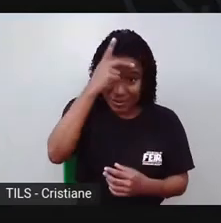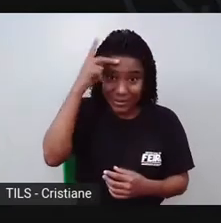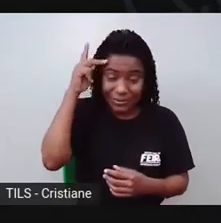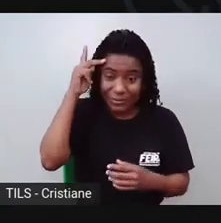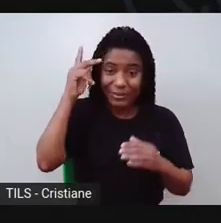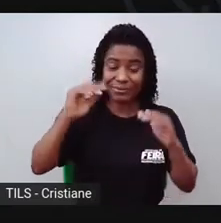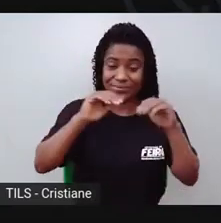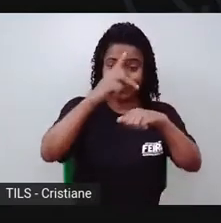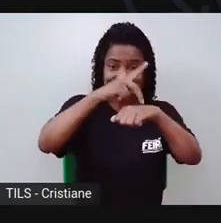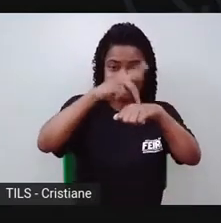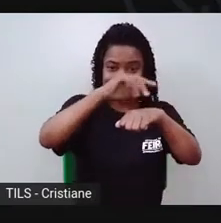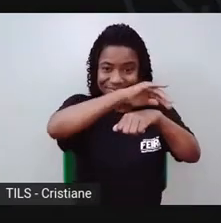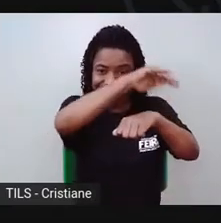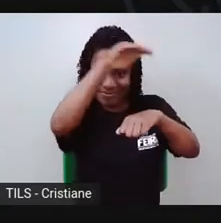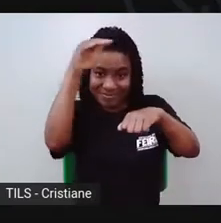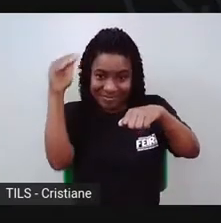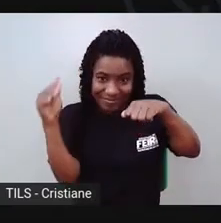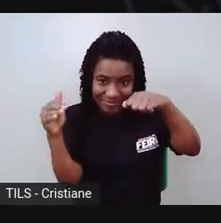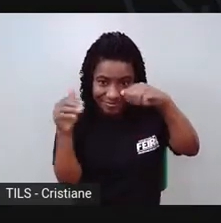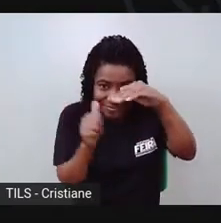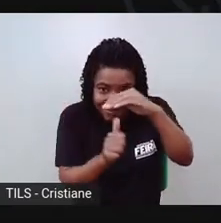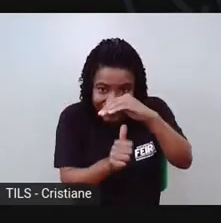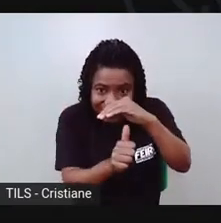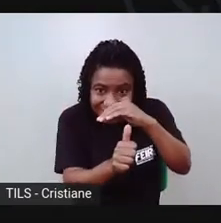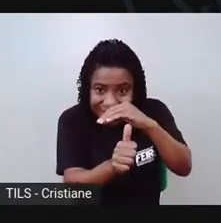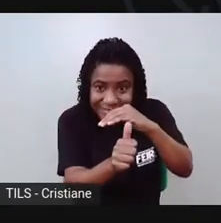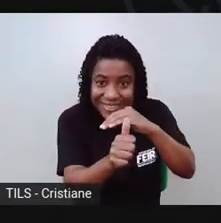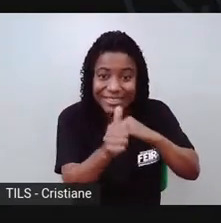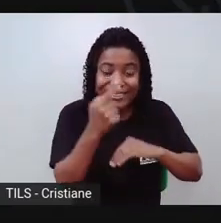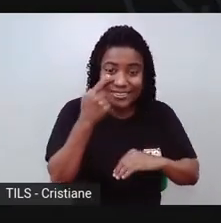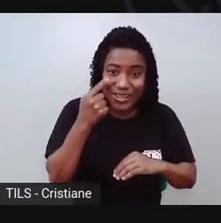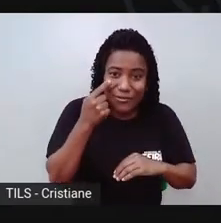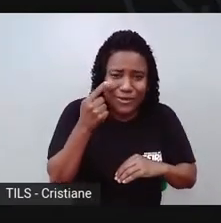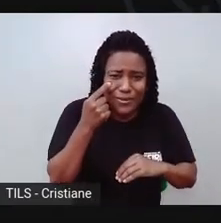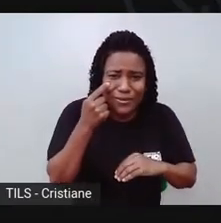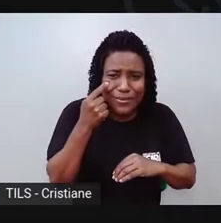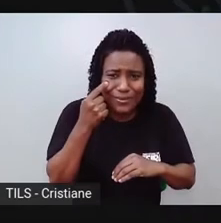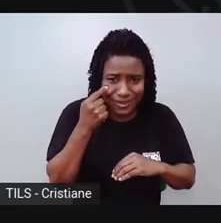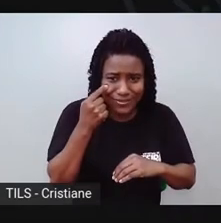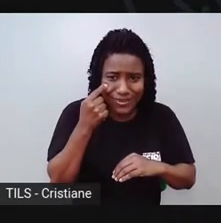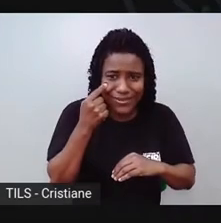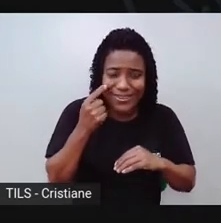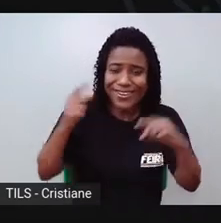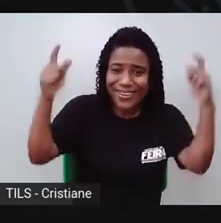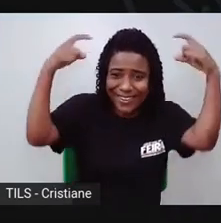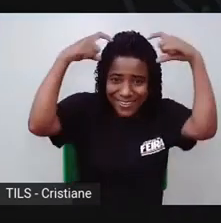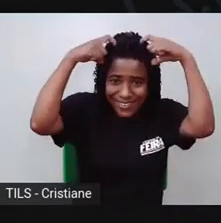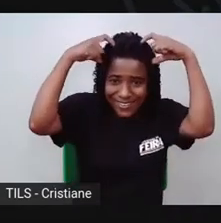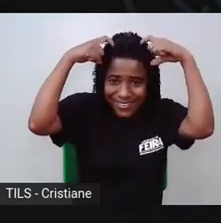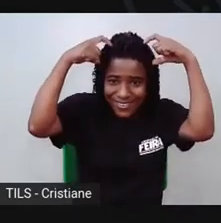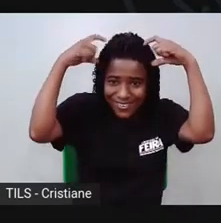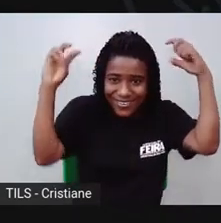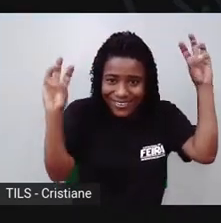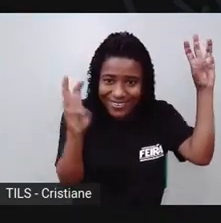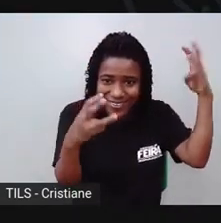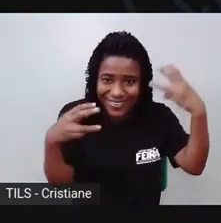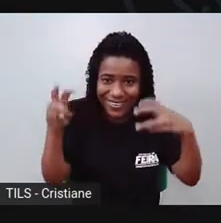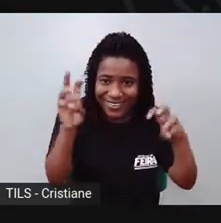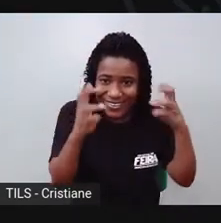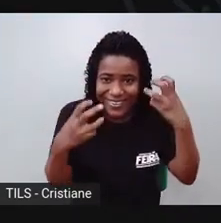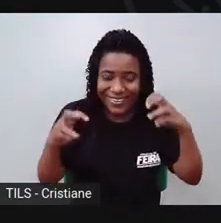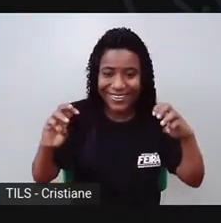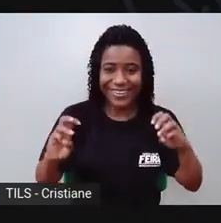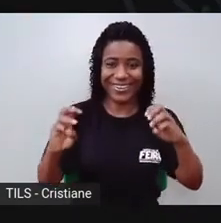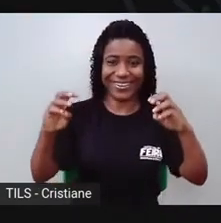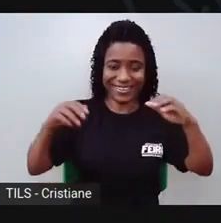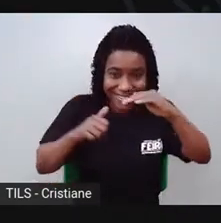desenho que tem aquelas cavernas que os ursinhos entram, né? Pra dormir e ficar lá, mora na caverna? O homem também já